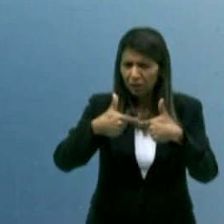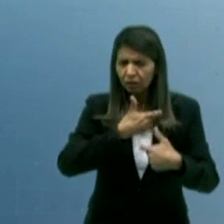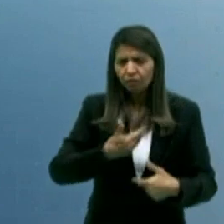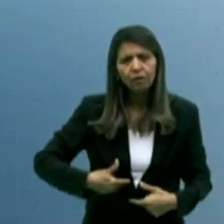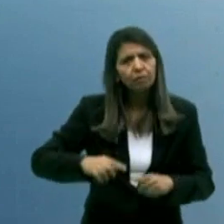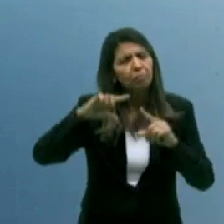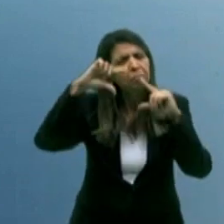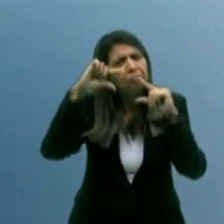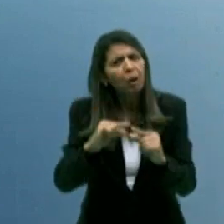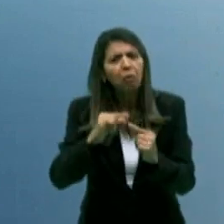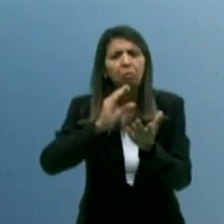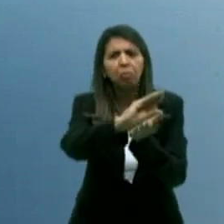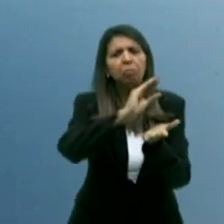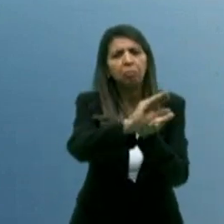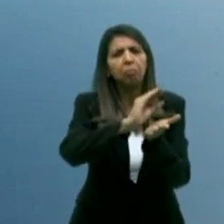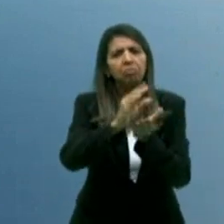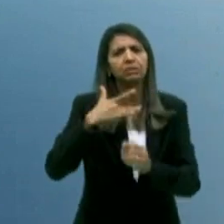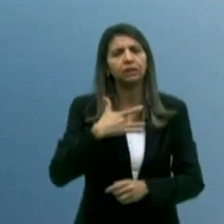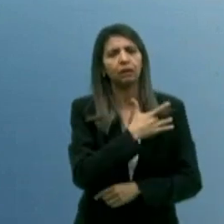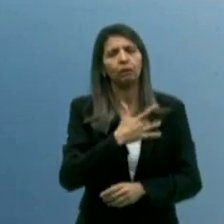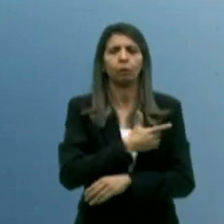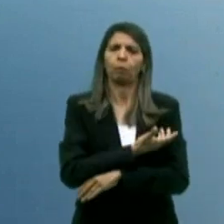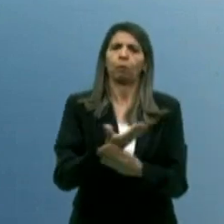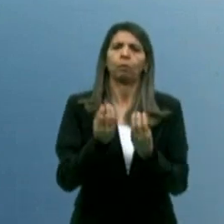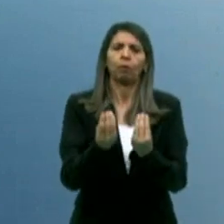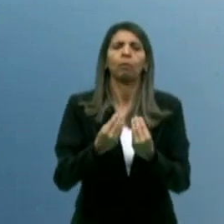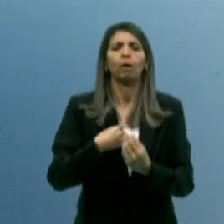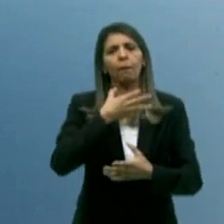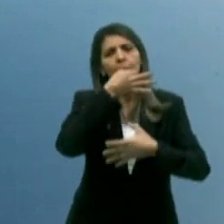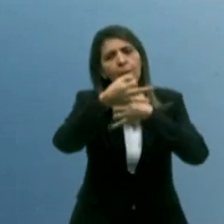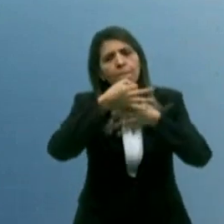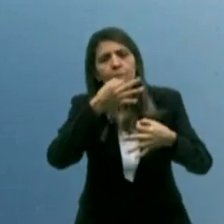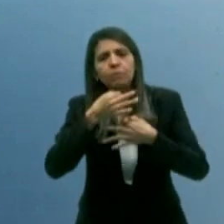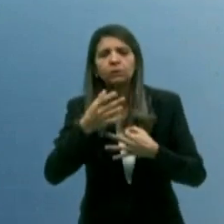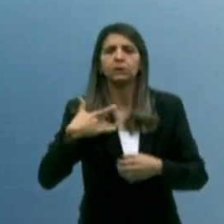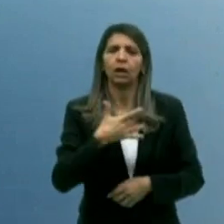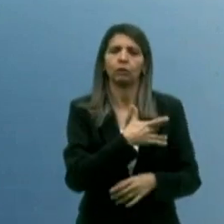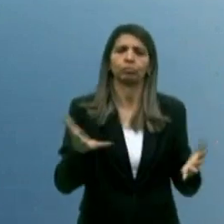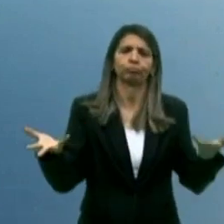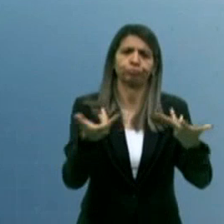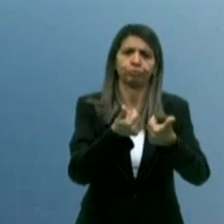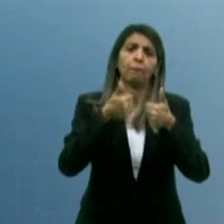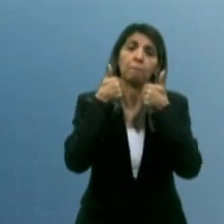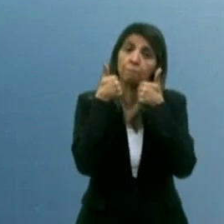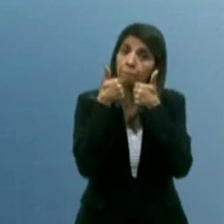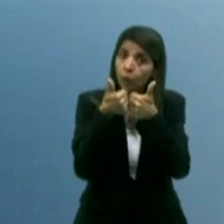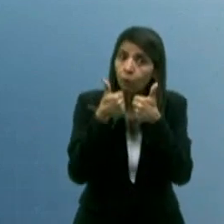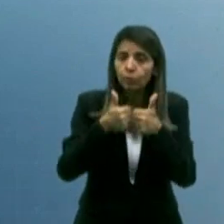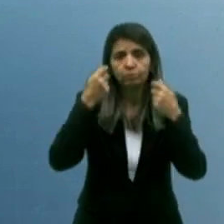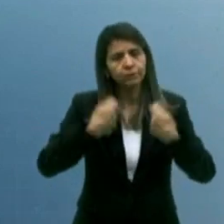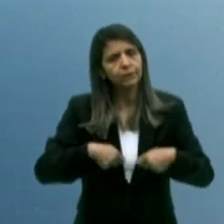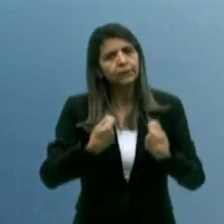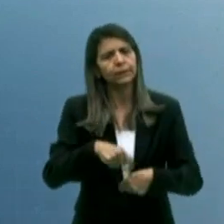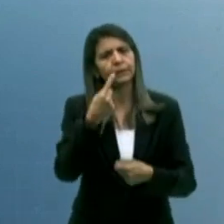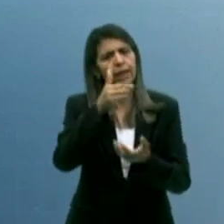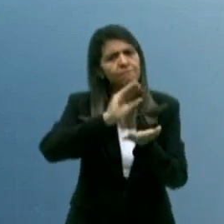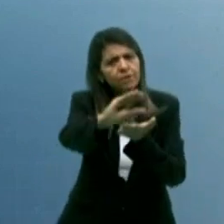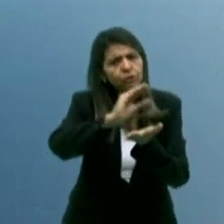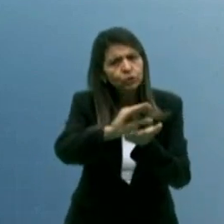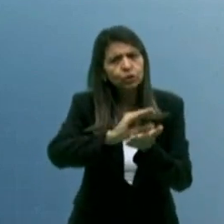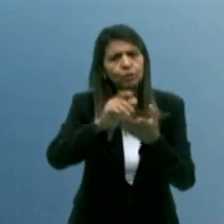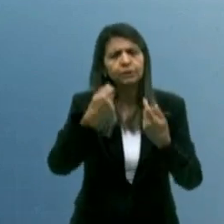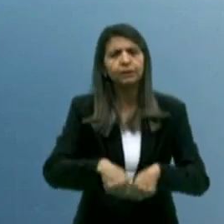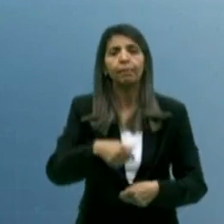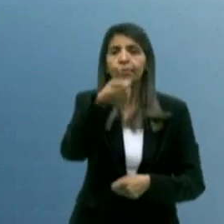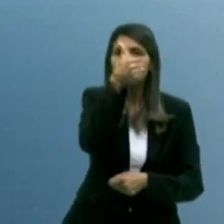PIB para com a saúde. Nós propomos uma saúde pública, gratuita e de qualidade. O investimento de, no mínimo, 10